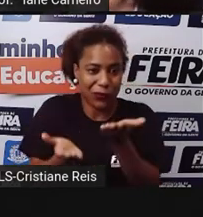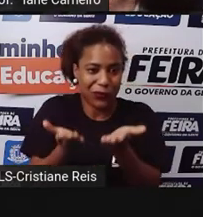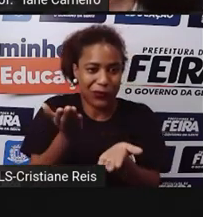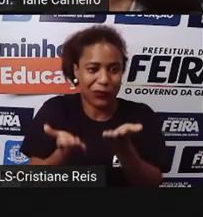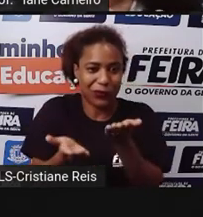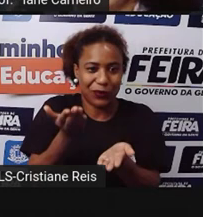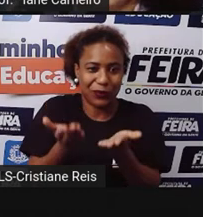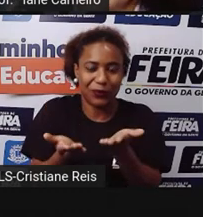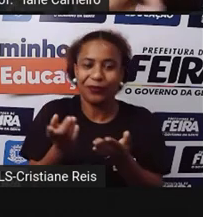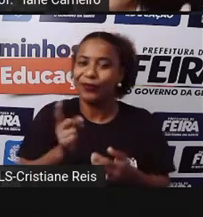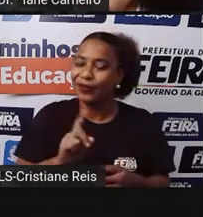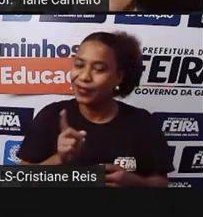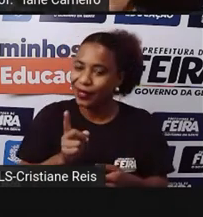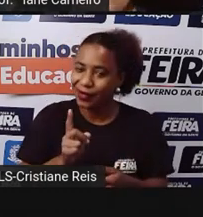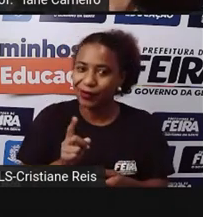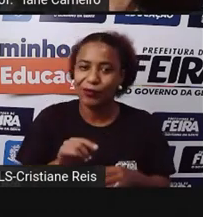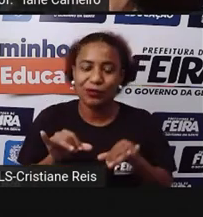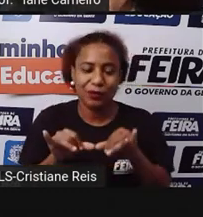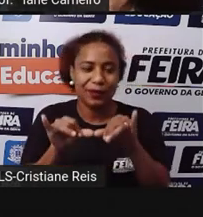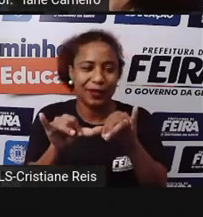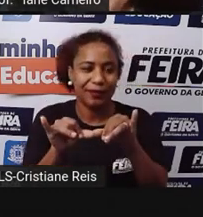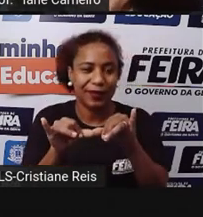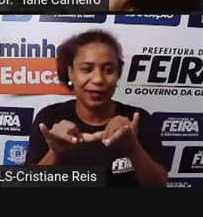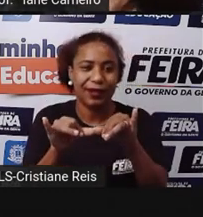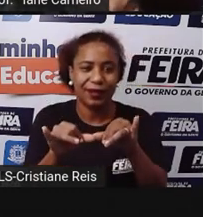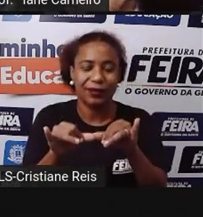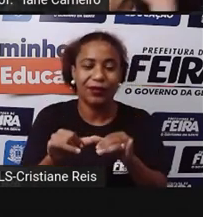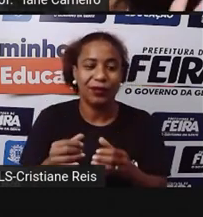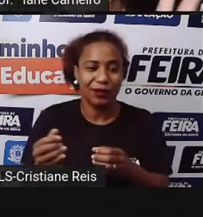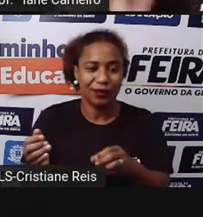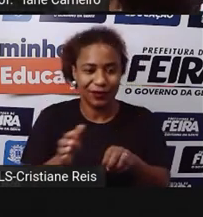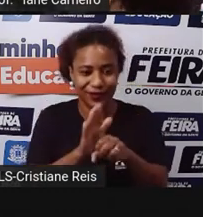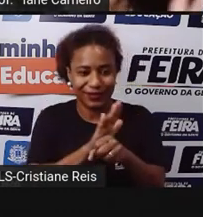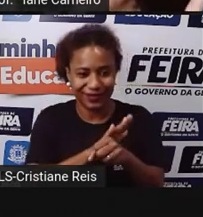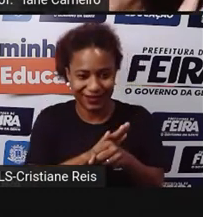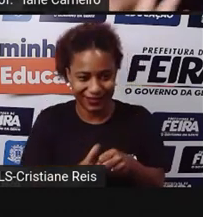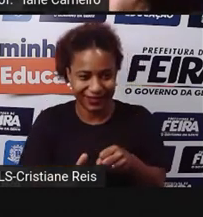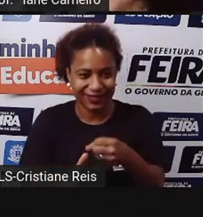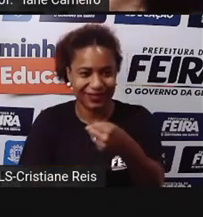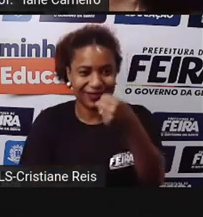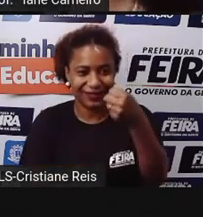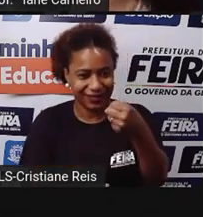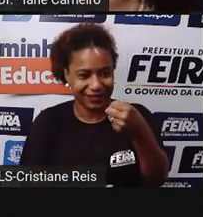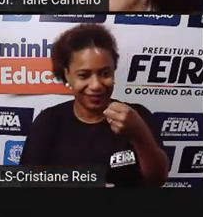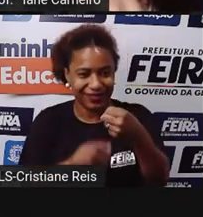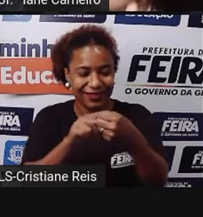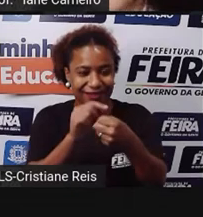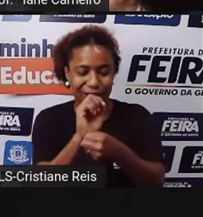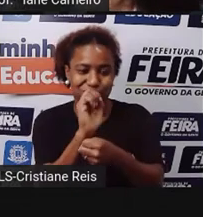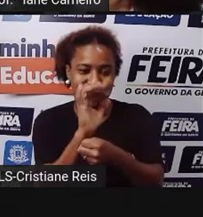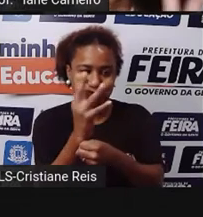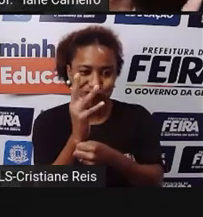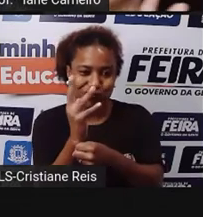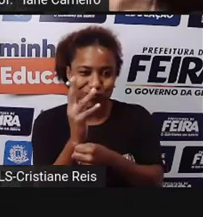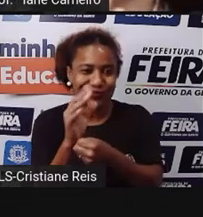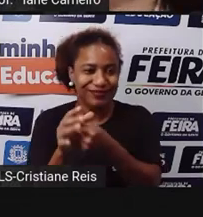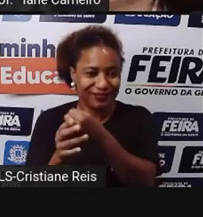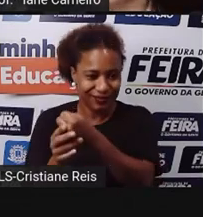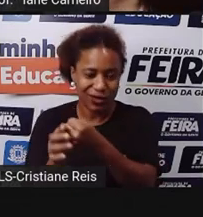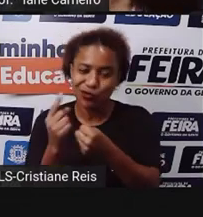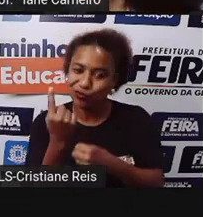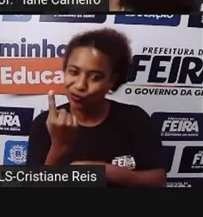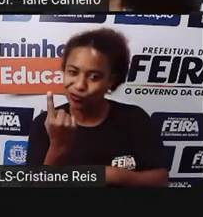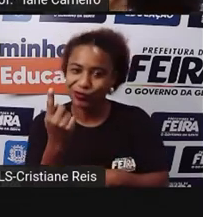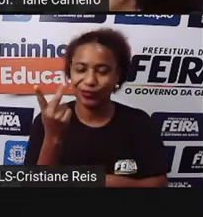Nas feirinhas aí Nos supermercados Vende o O molho Né? O molho de coentro Então geralmente é um Dois reais